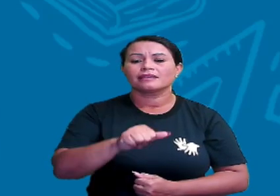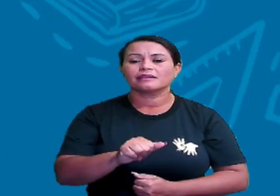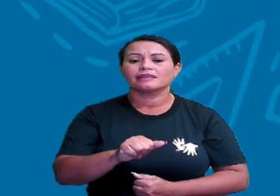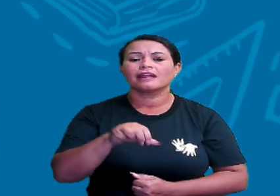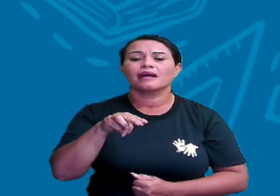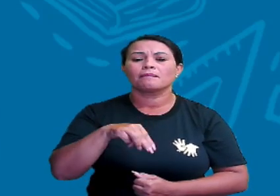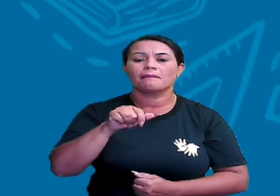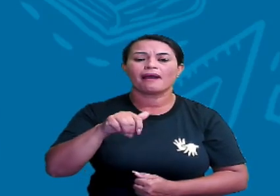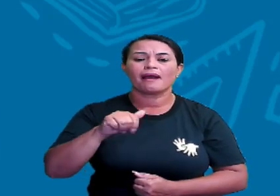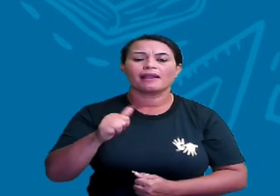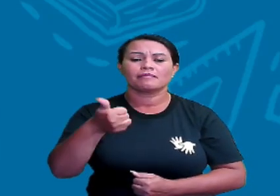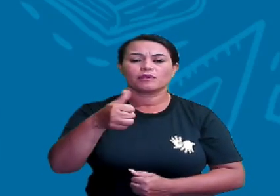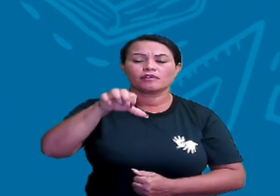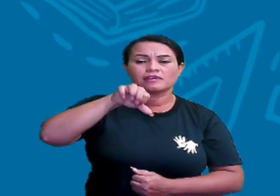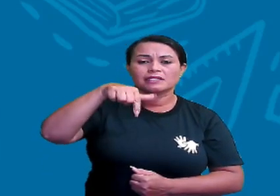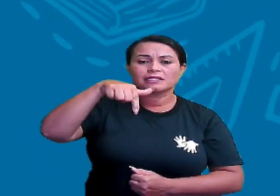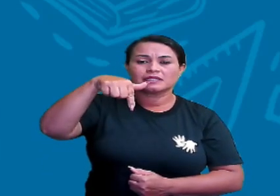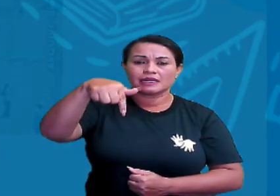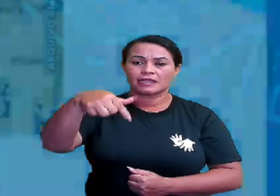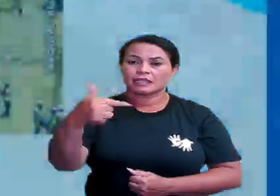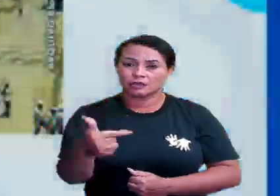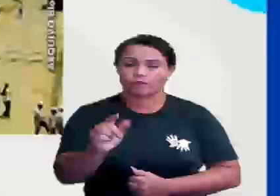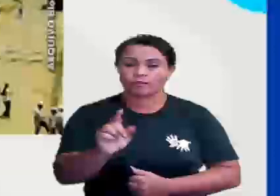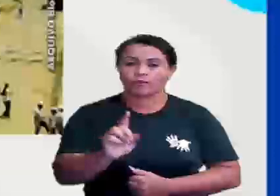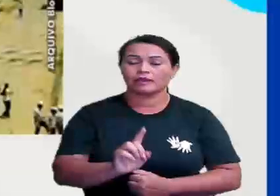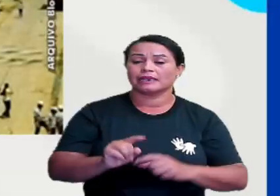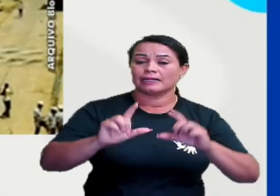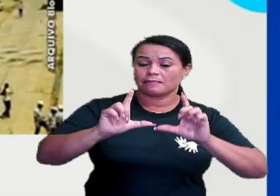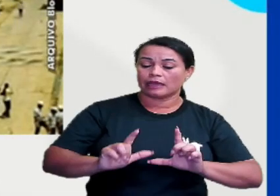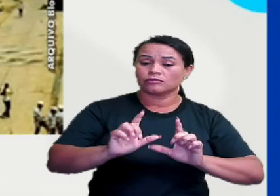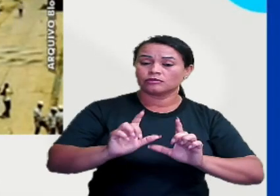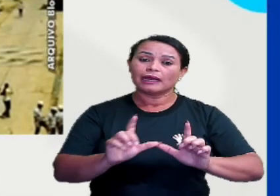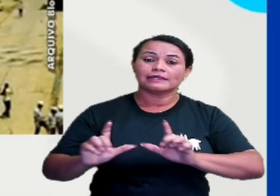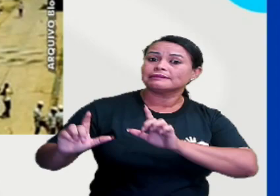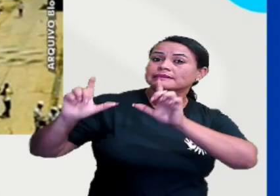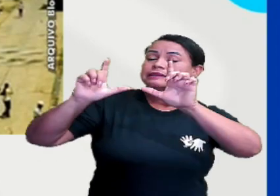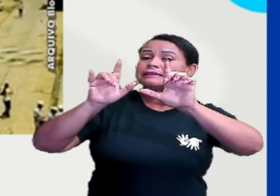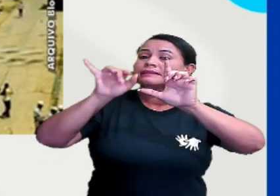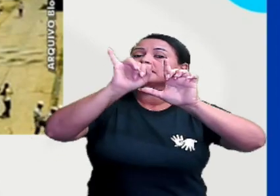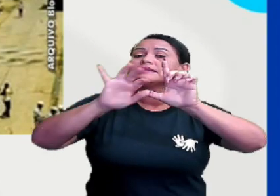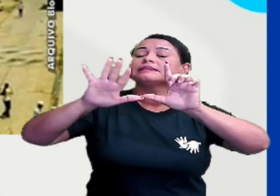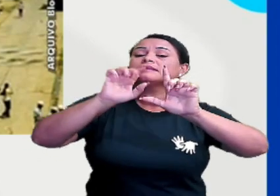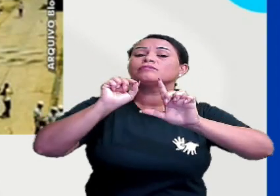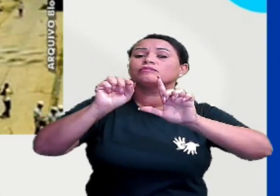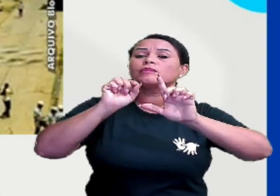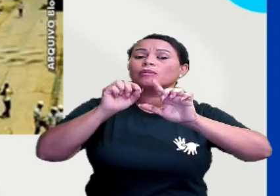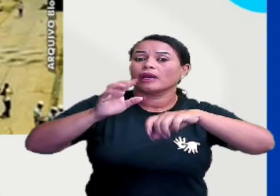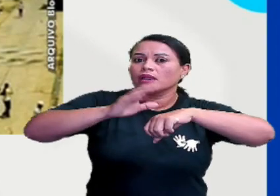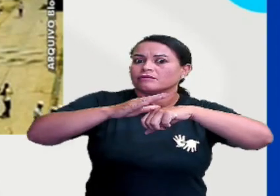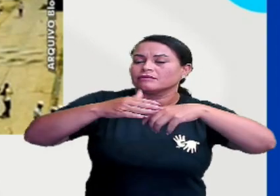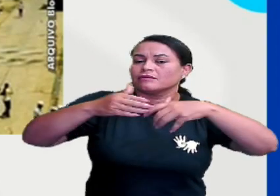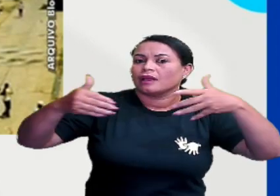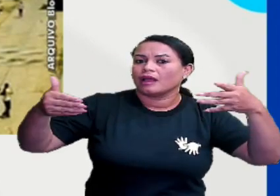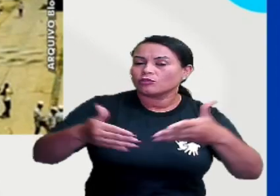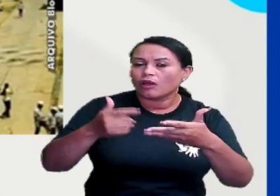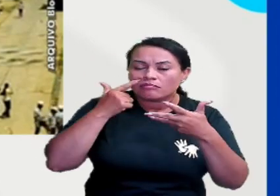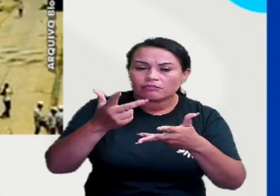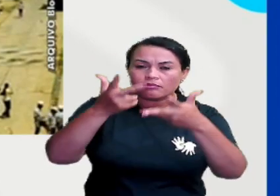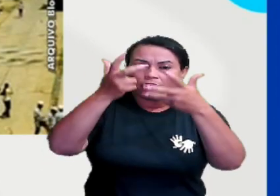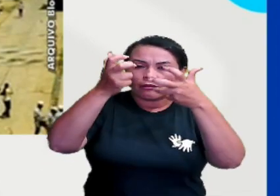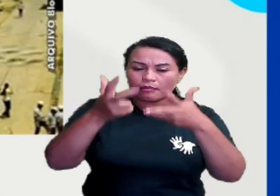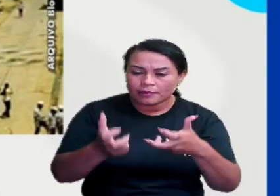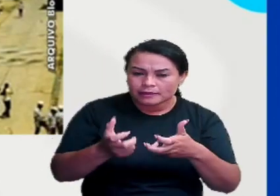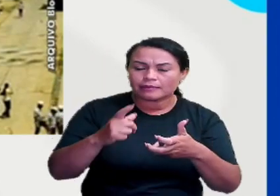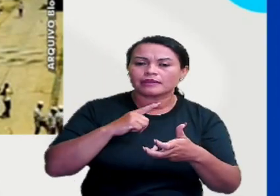imagem acima, ela é agora no tempo atual. Então, se você perceber, você vê grandes modificações,